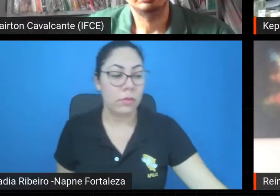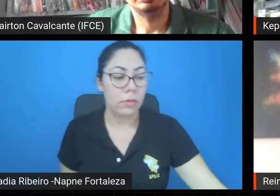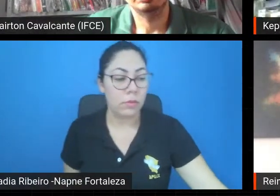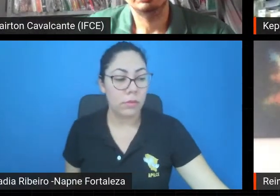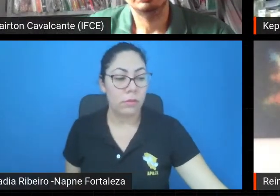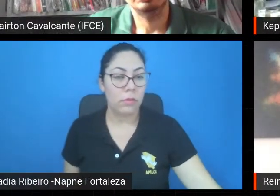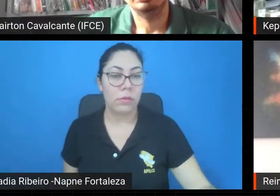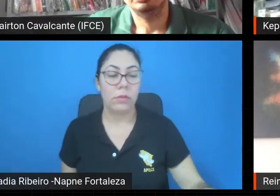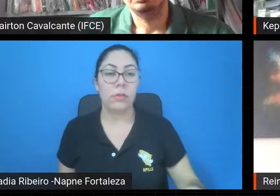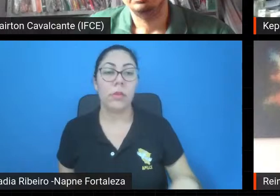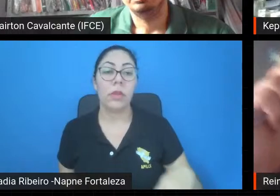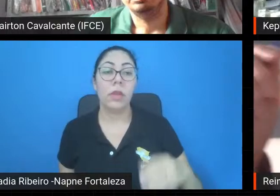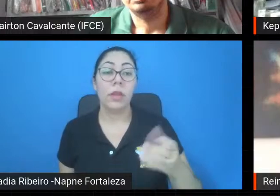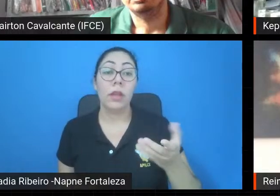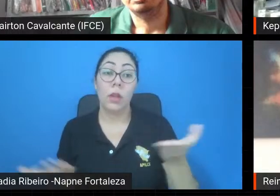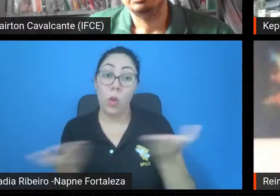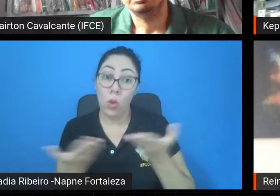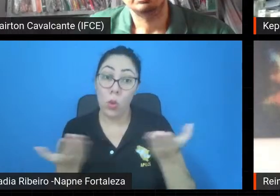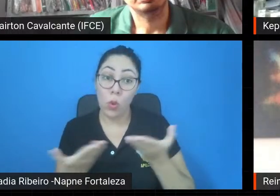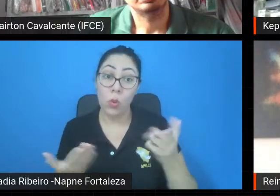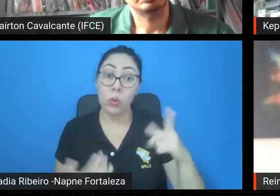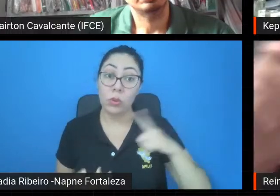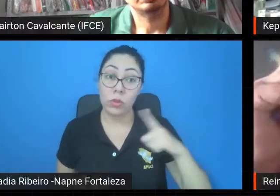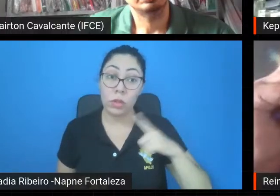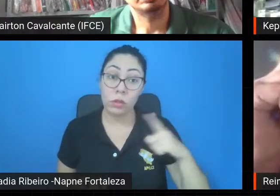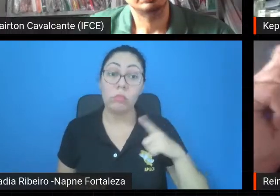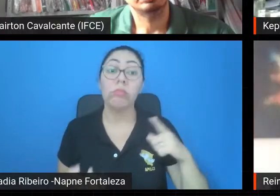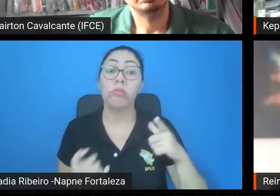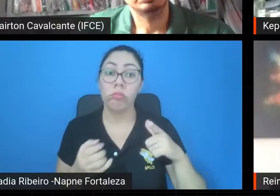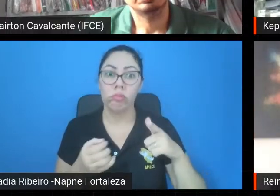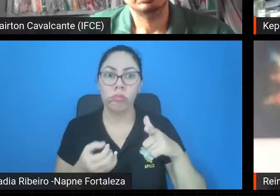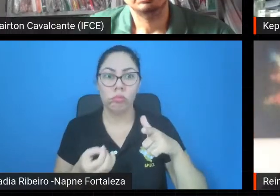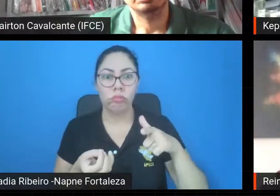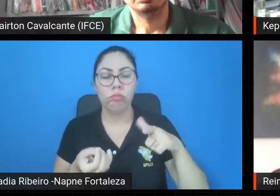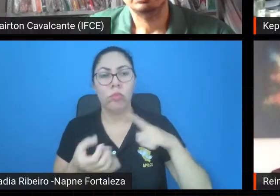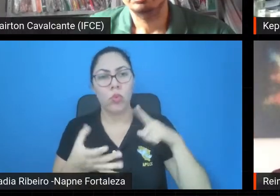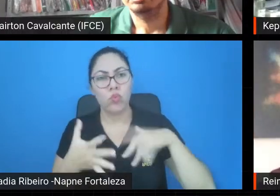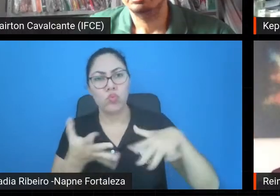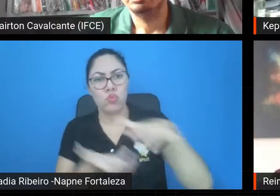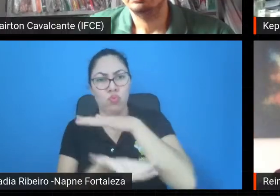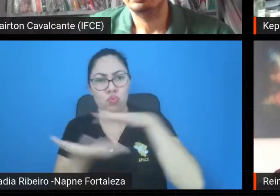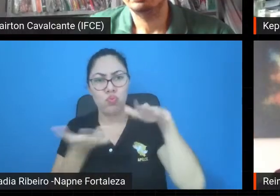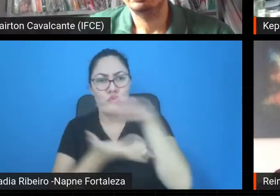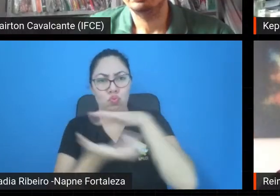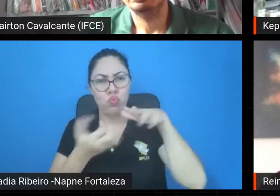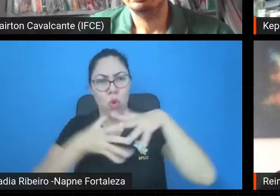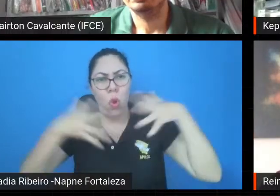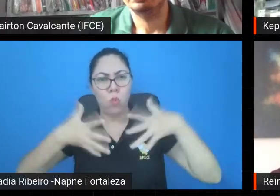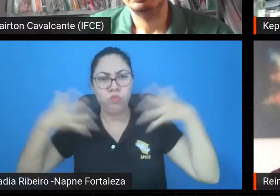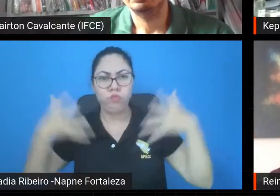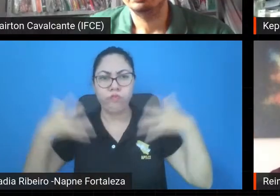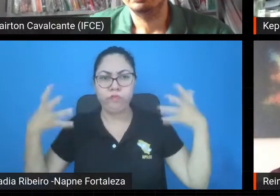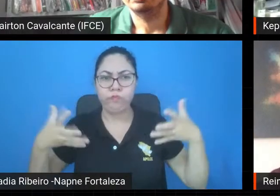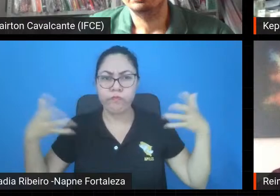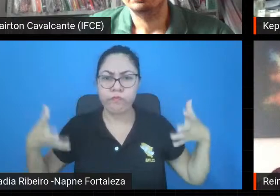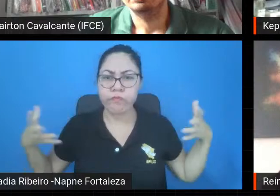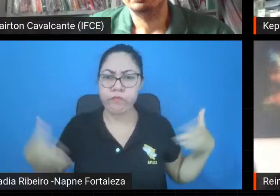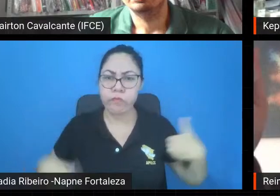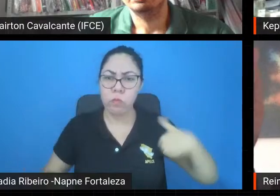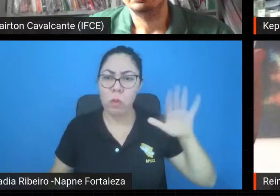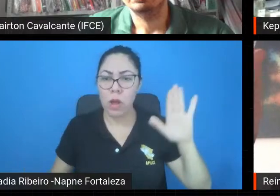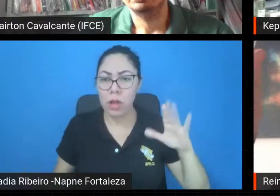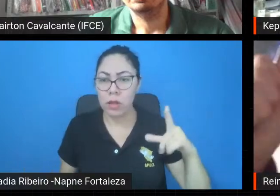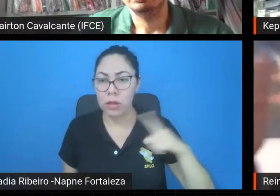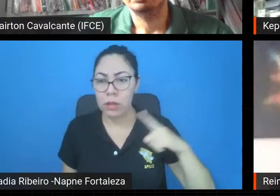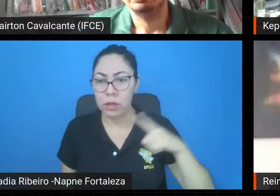atualmente, o que a gente sabe é que se o universo está em expansão acelerada, se esse é efetivamente o modelo correto, que a gente não tem certeza